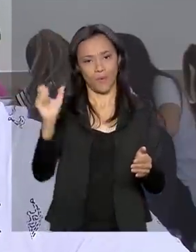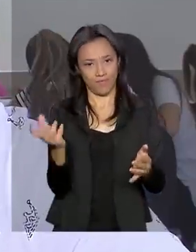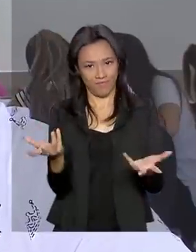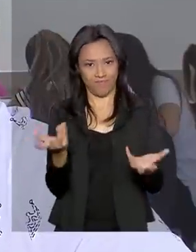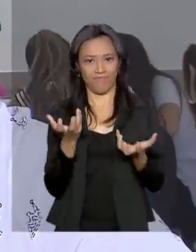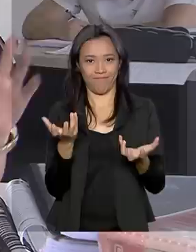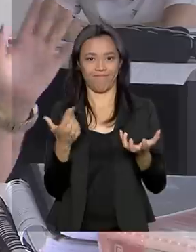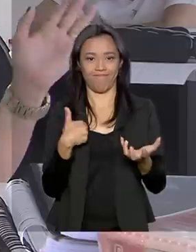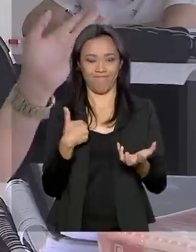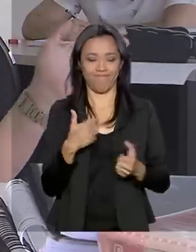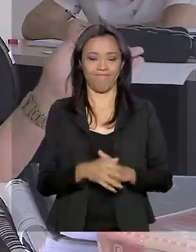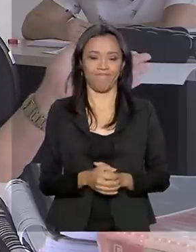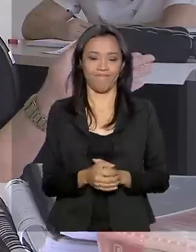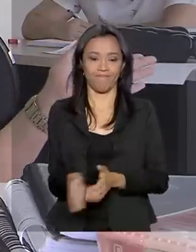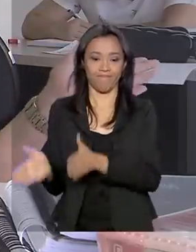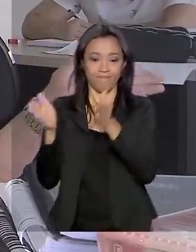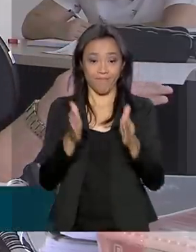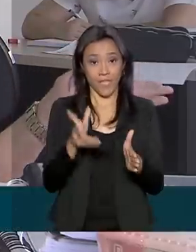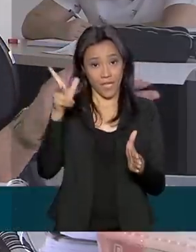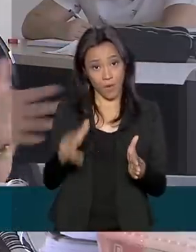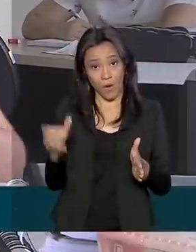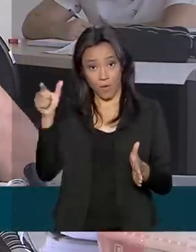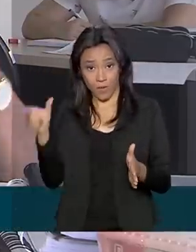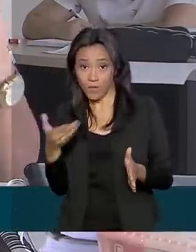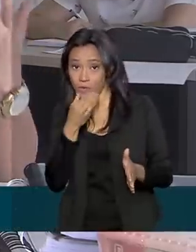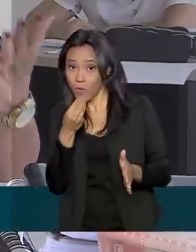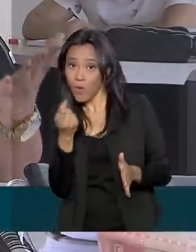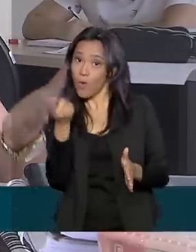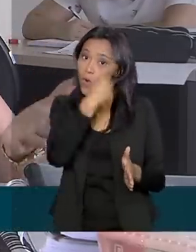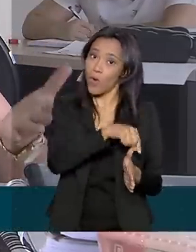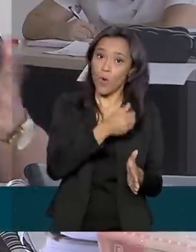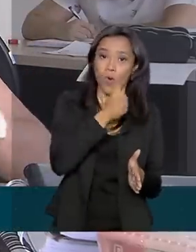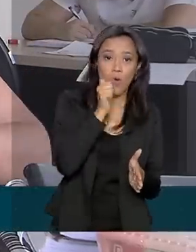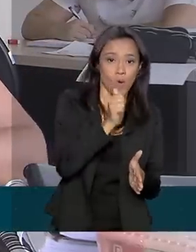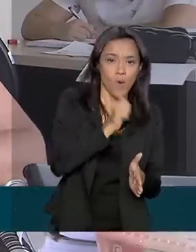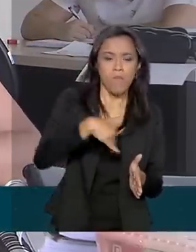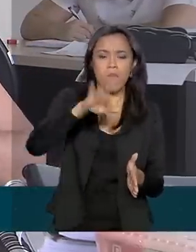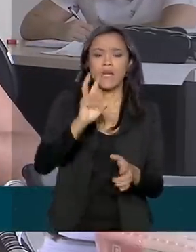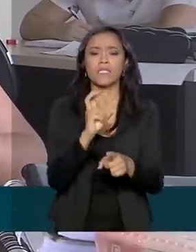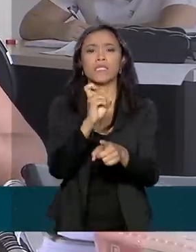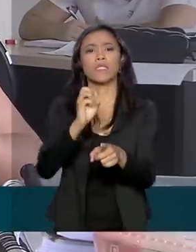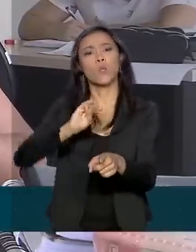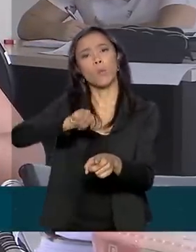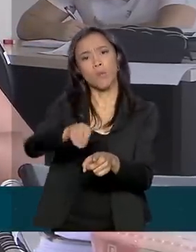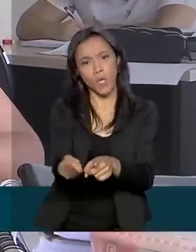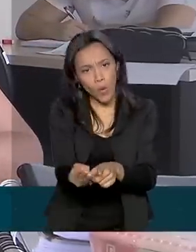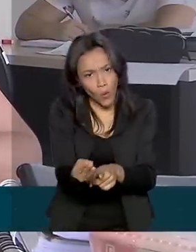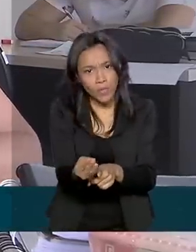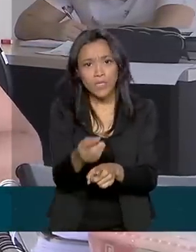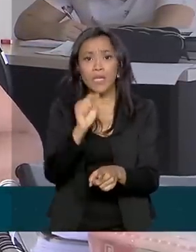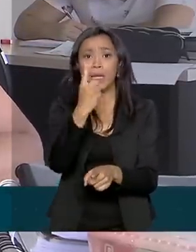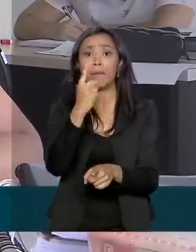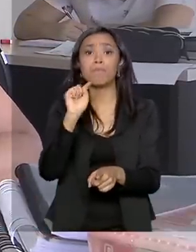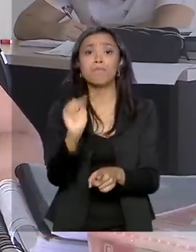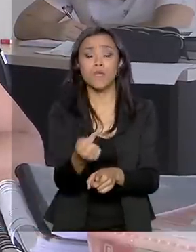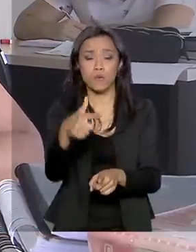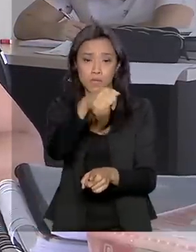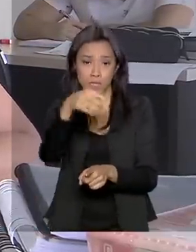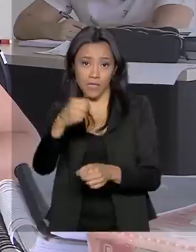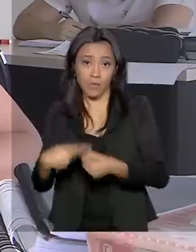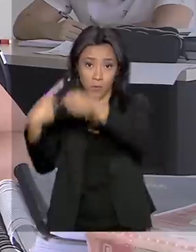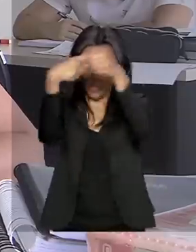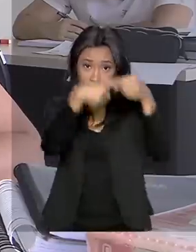foi construído. Assim como o Guilherme e a Isis, mais de 5 milhões de pessoas em 1.700 municípios de todo o país